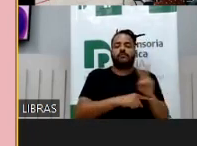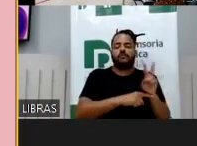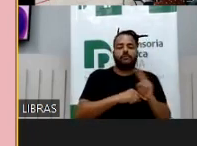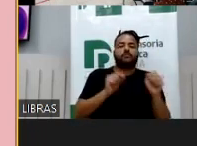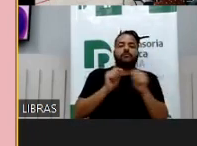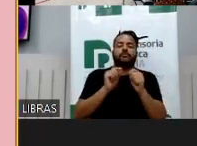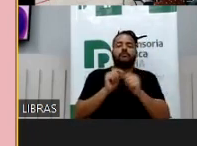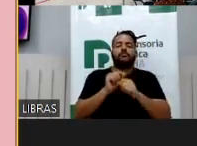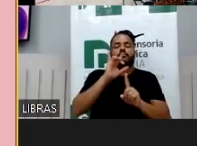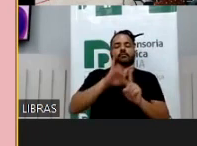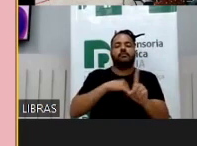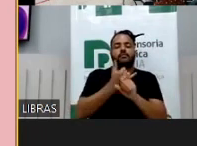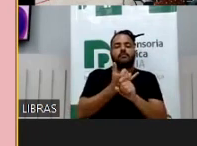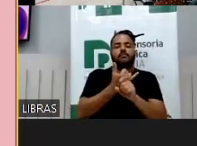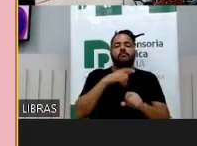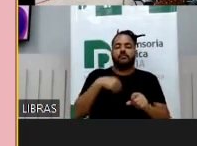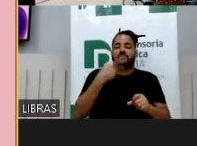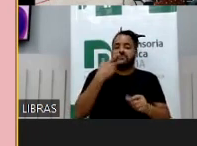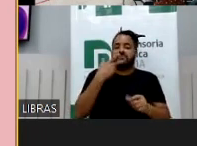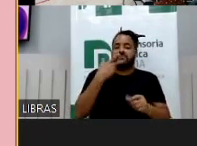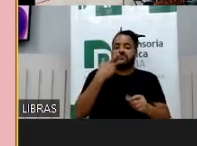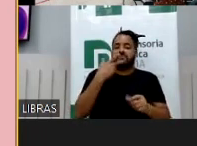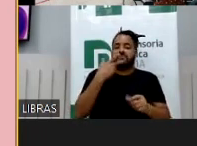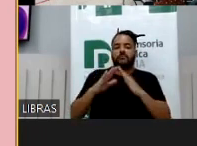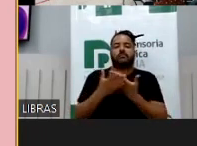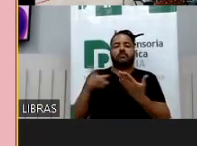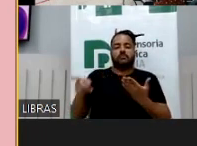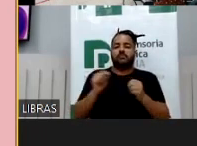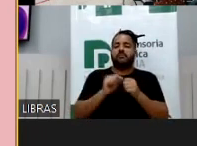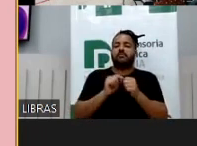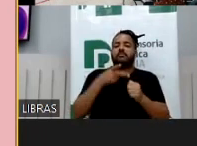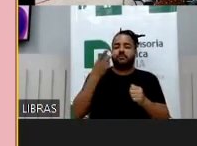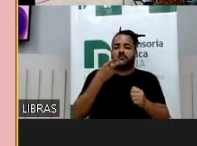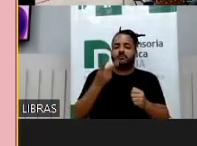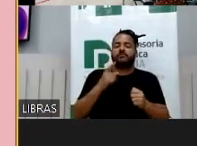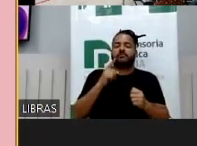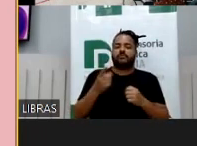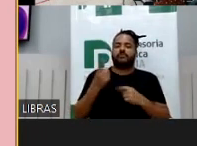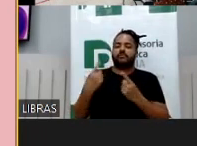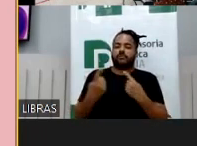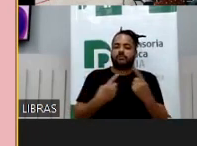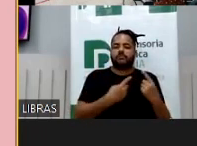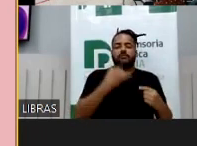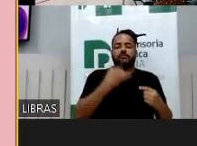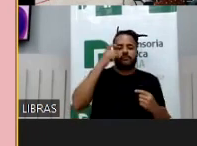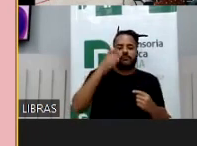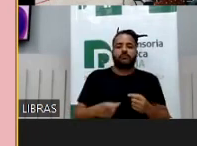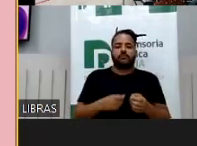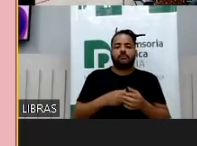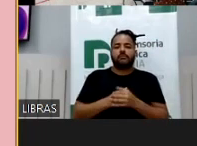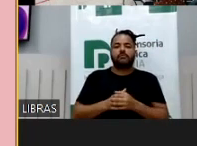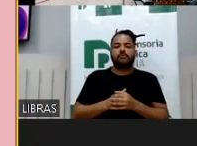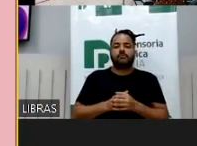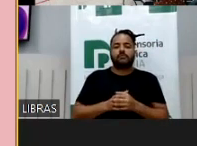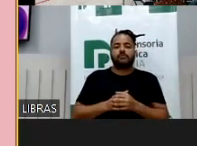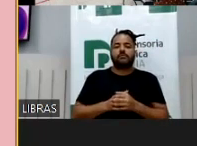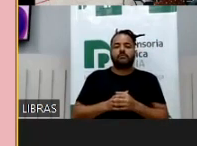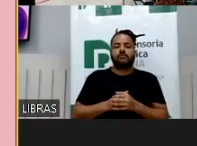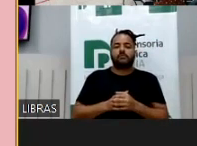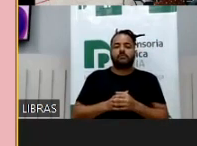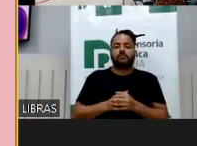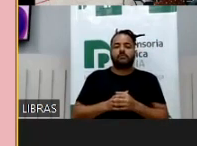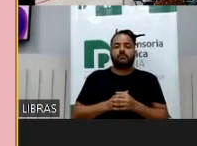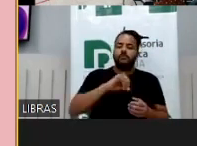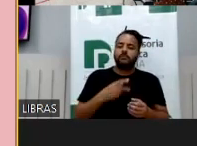que praticam bullying. Acredito que a escola esteja pautando, né? Isso como debate achei interessante, tá? A